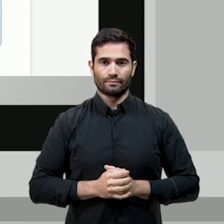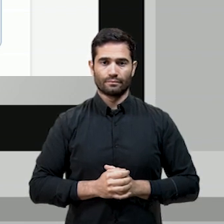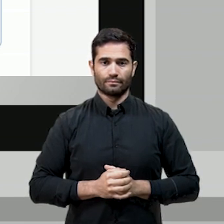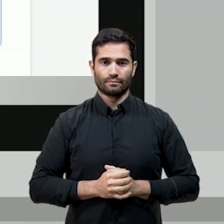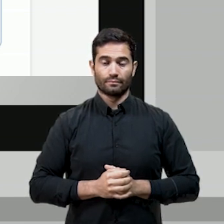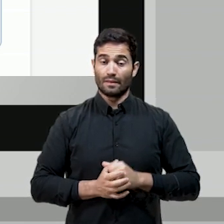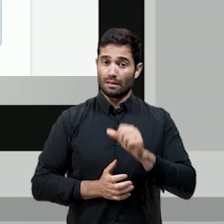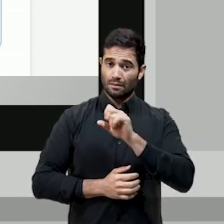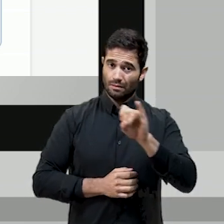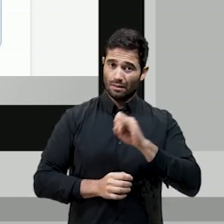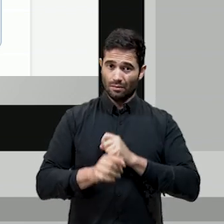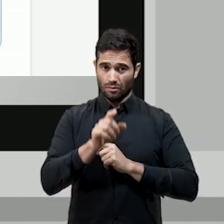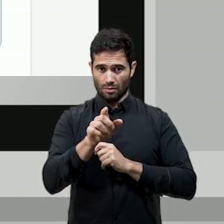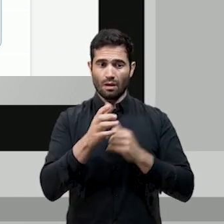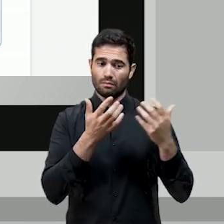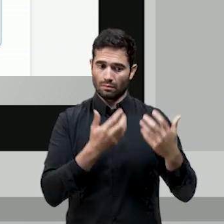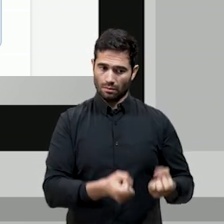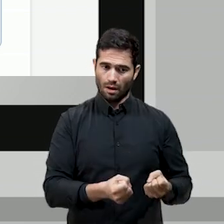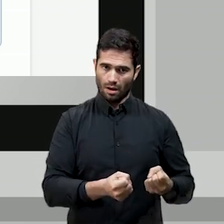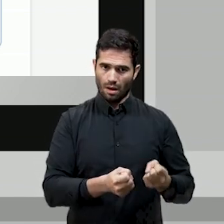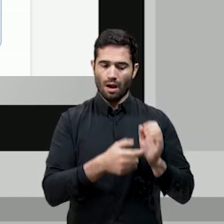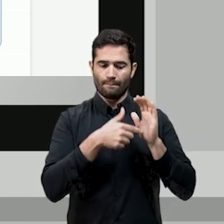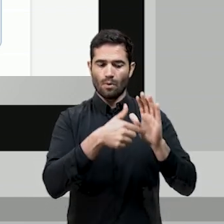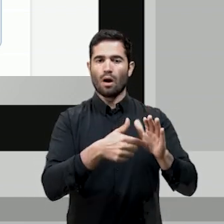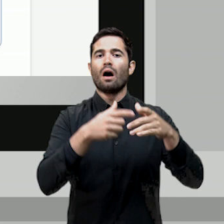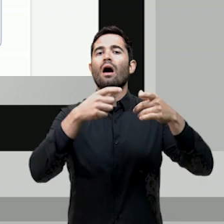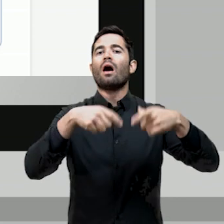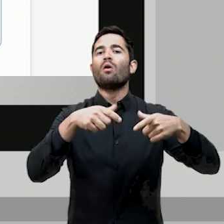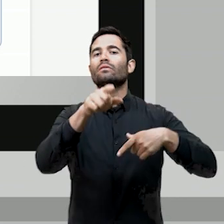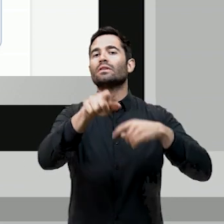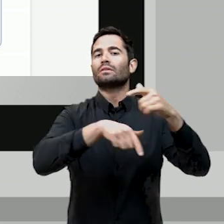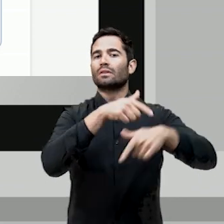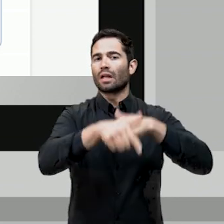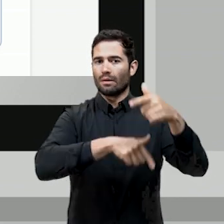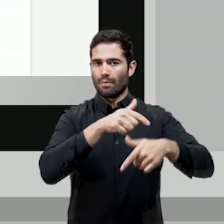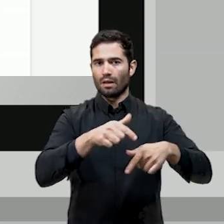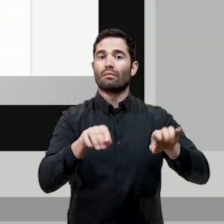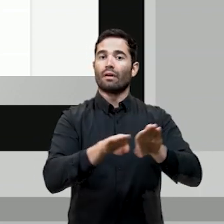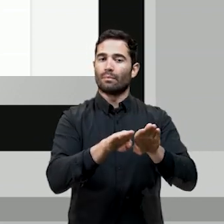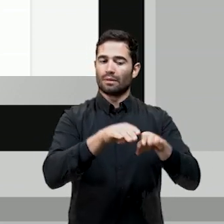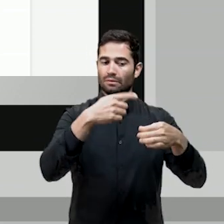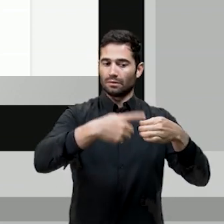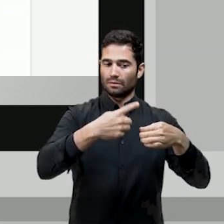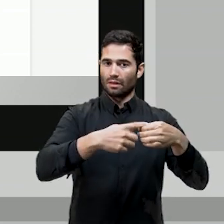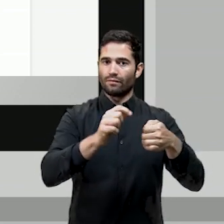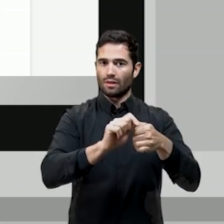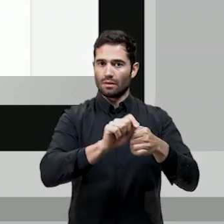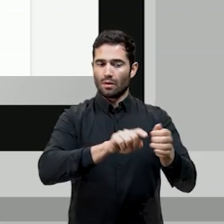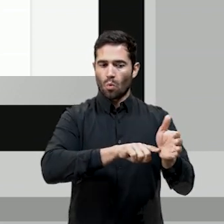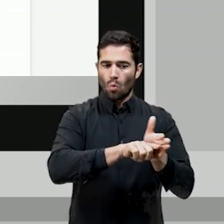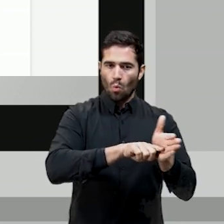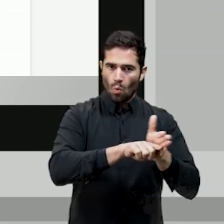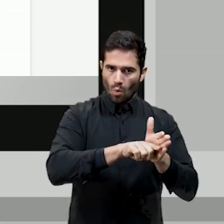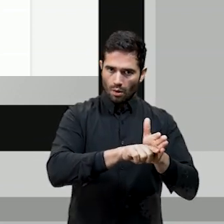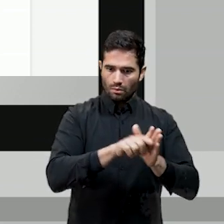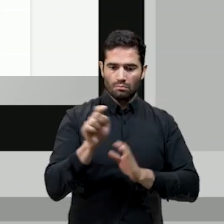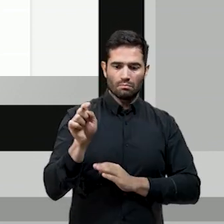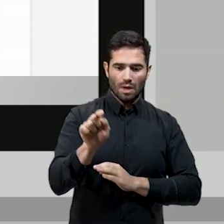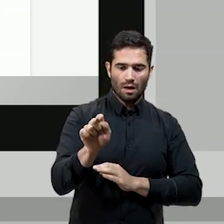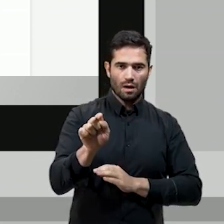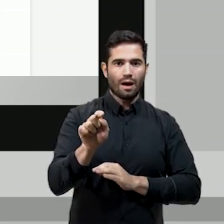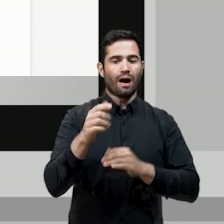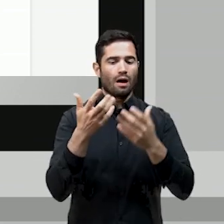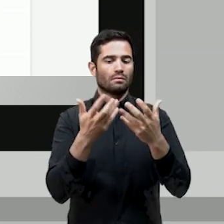Se sua opção for aceitar, indique a Unidade da Federação e o município que realizará seus exames e clique sobre a opção